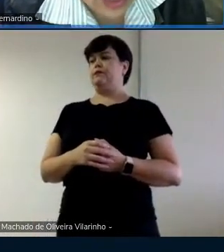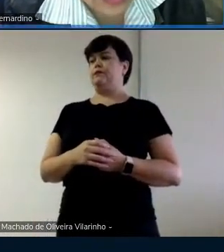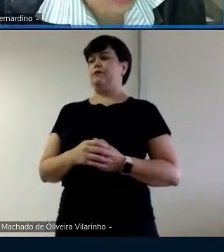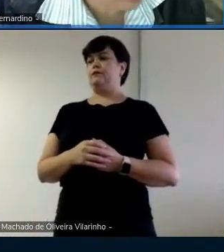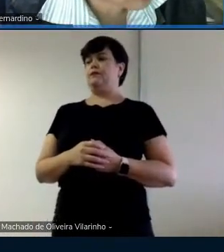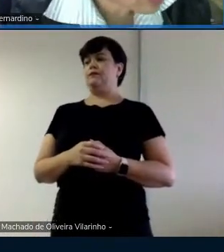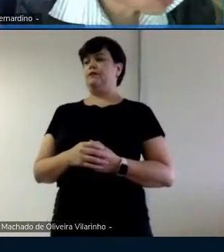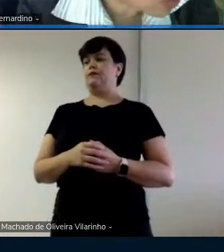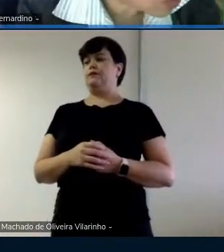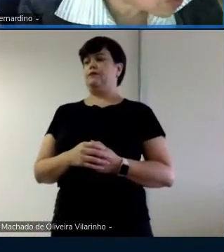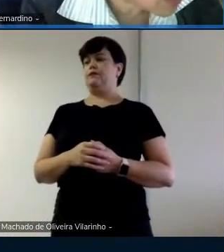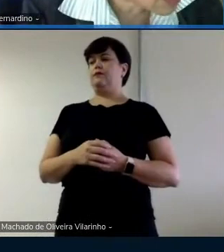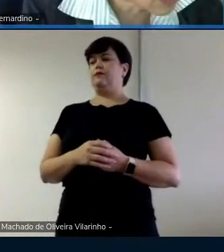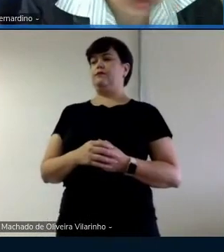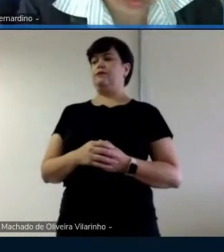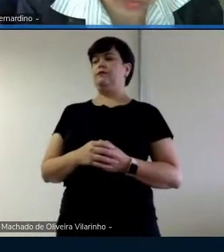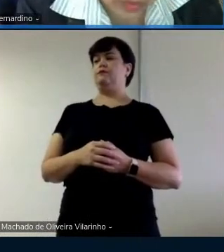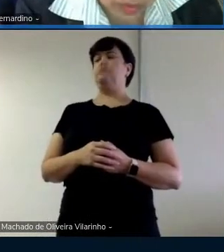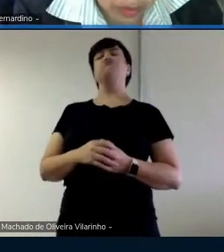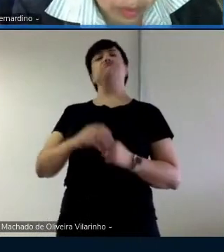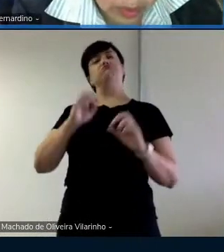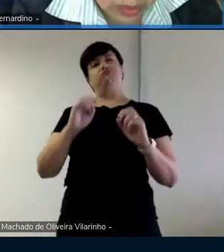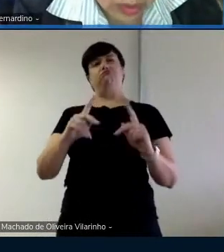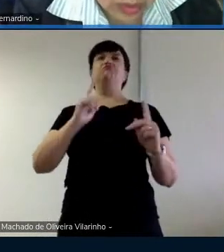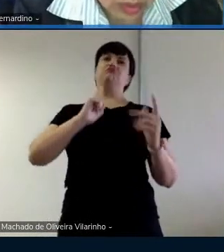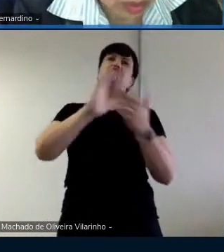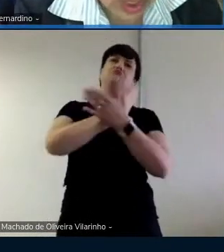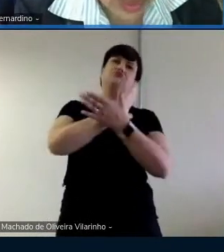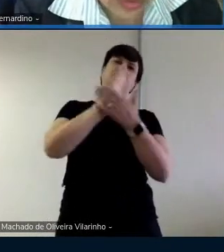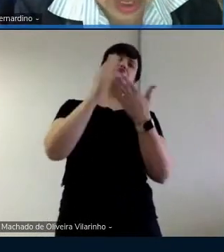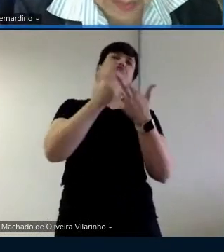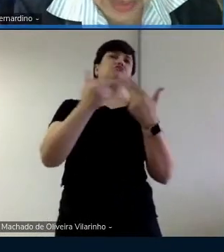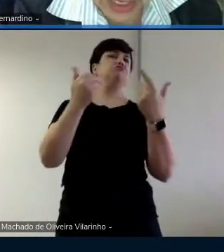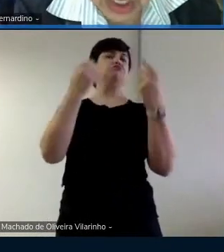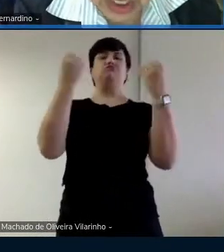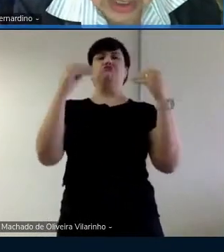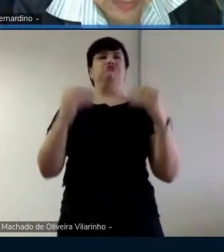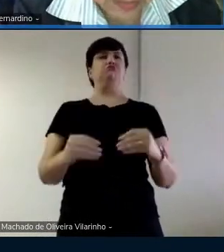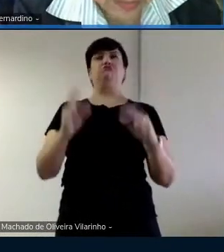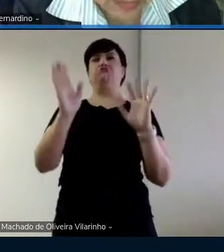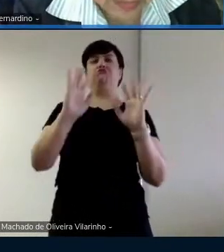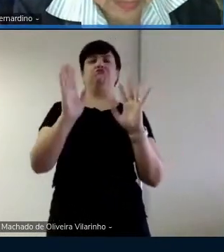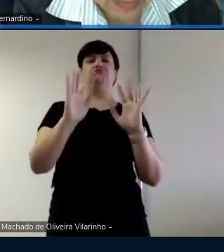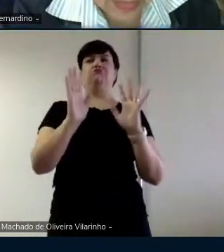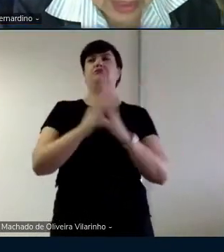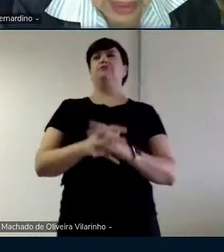tá, tem alguns pontos mas esse aqui eu não vou colocar eu vou lá na página